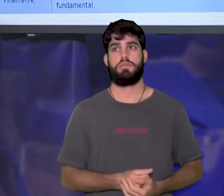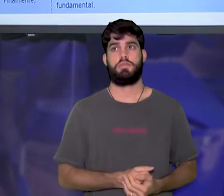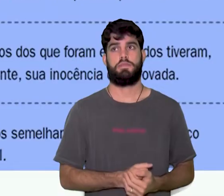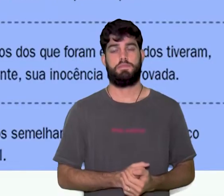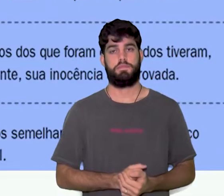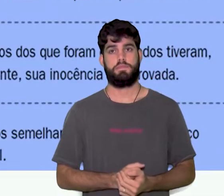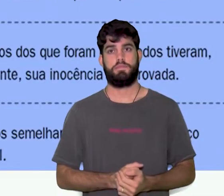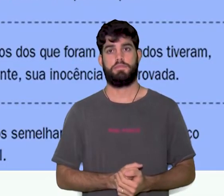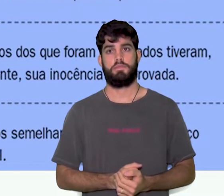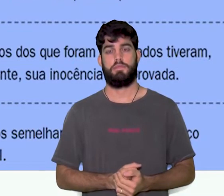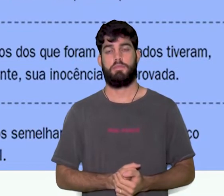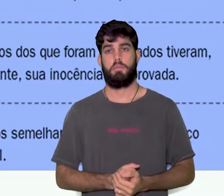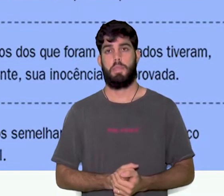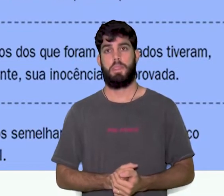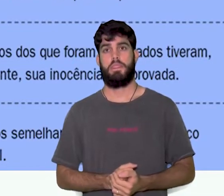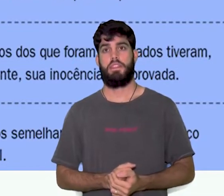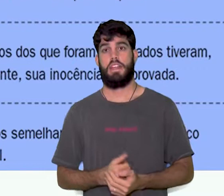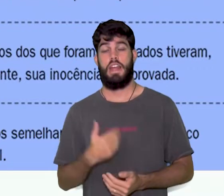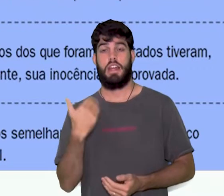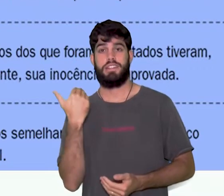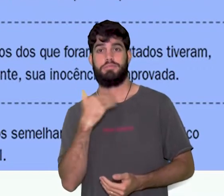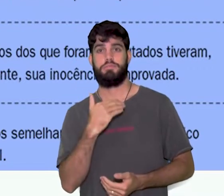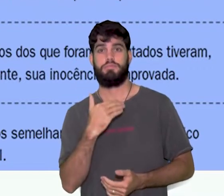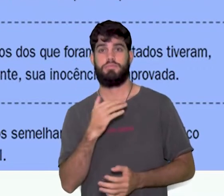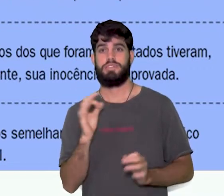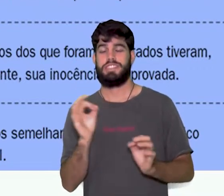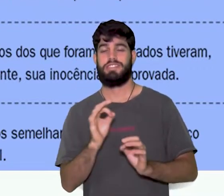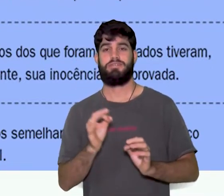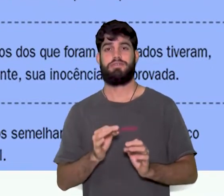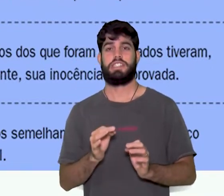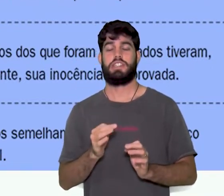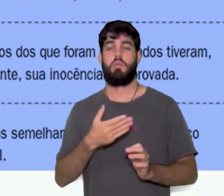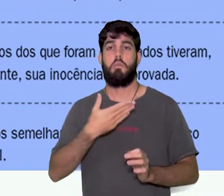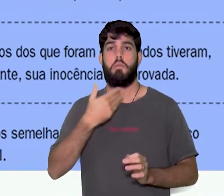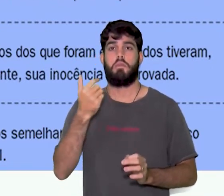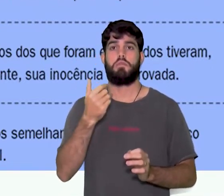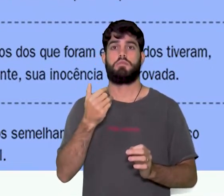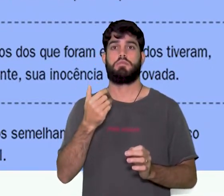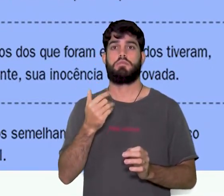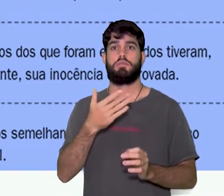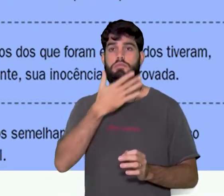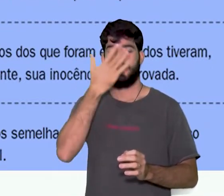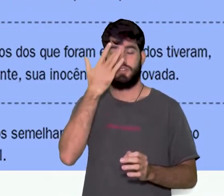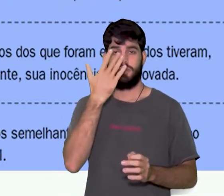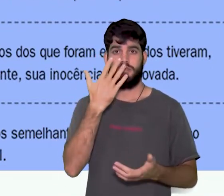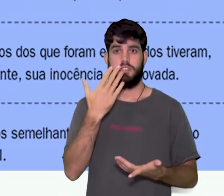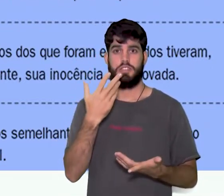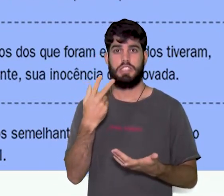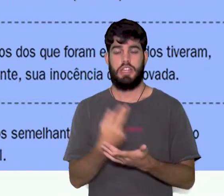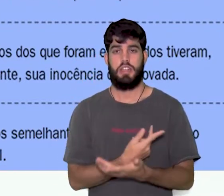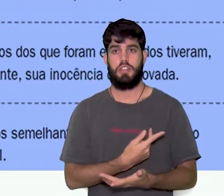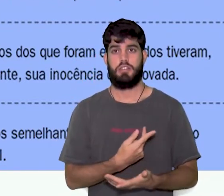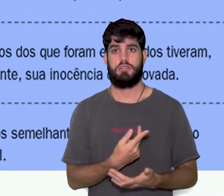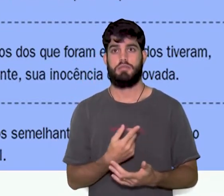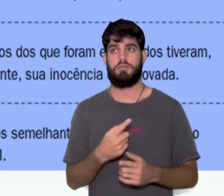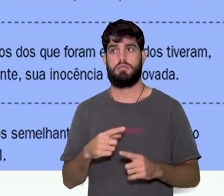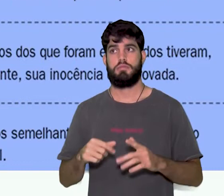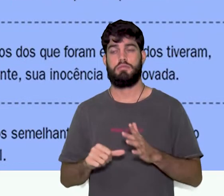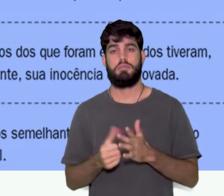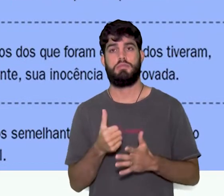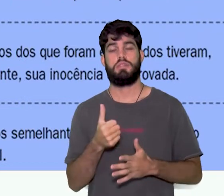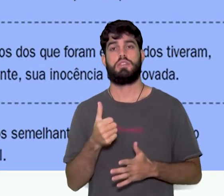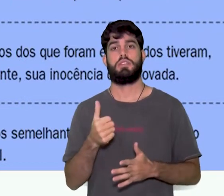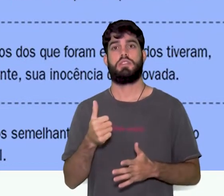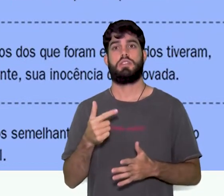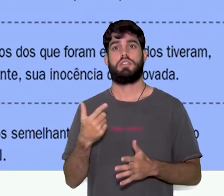A pena de morte não é solução para a criminalidade. Primeiramente, está comprovado que os crimes heliondos